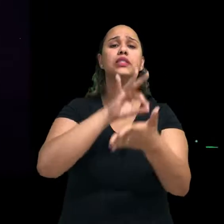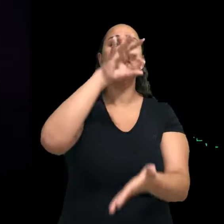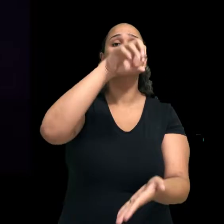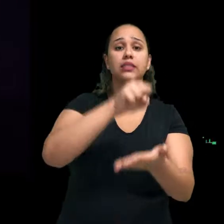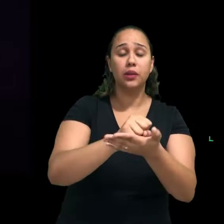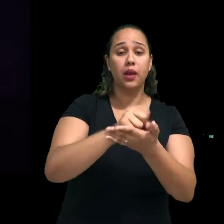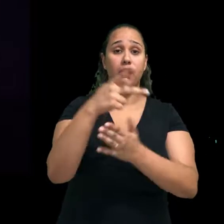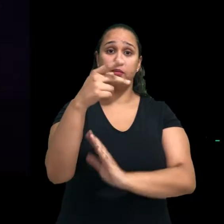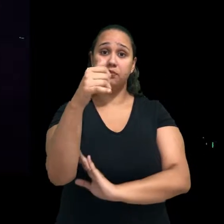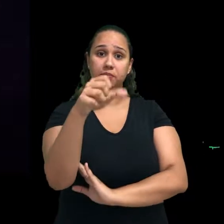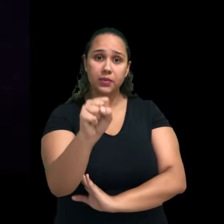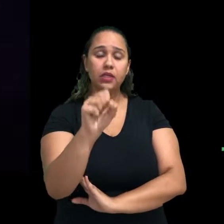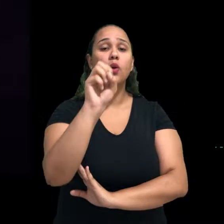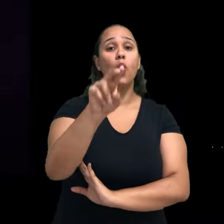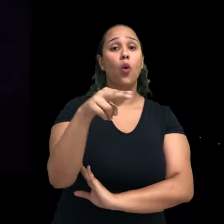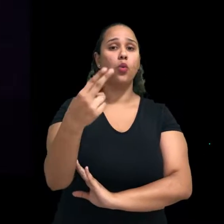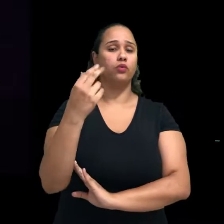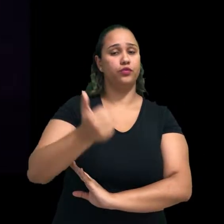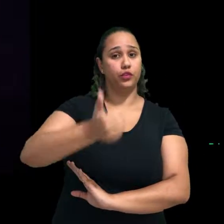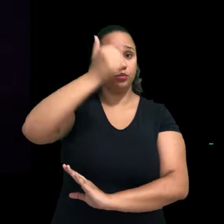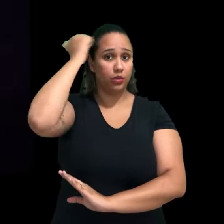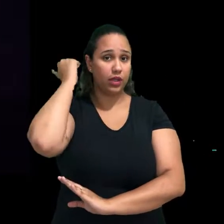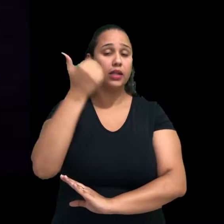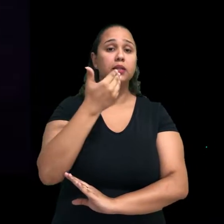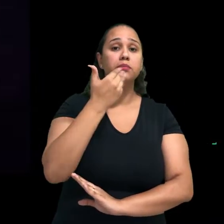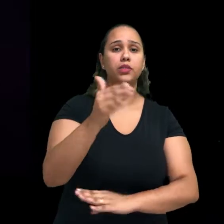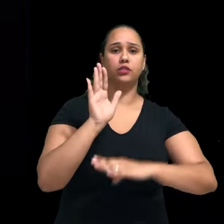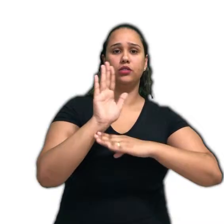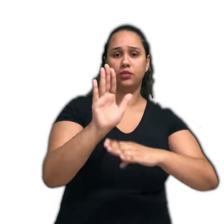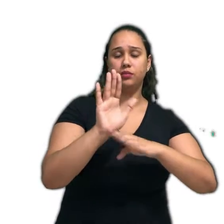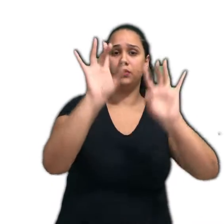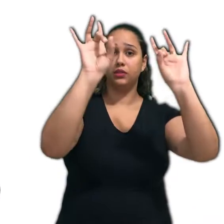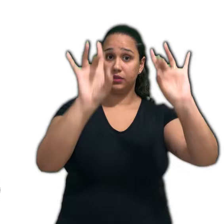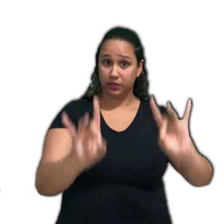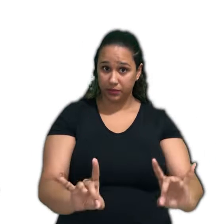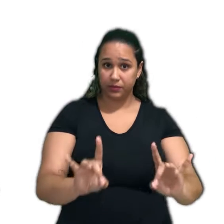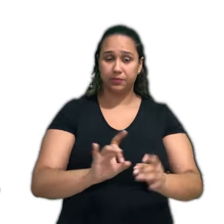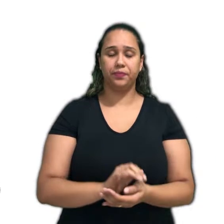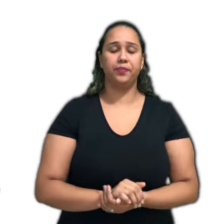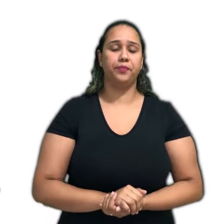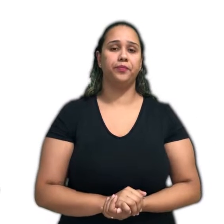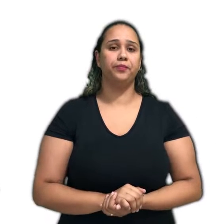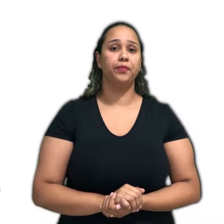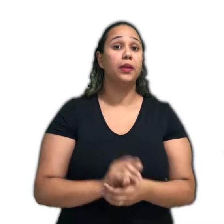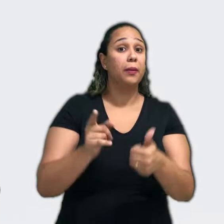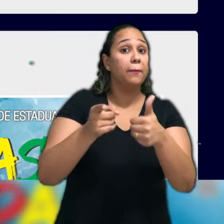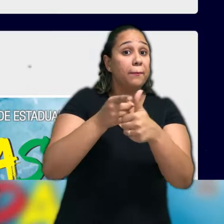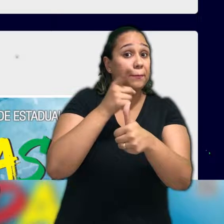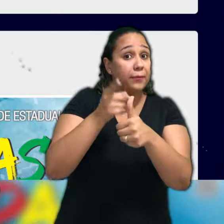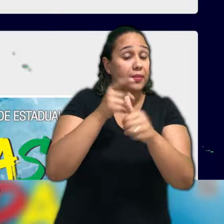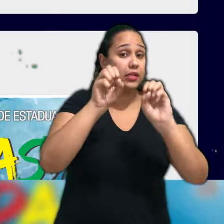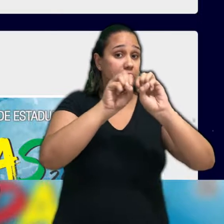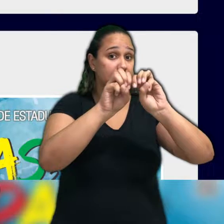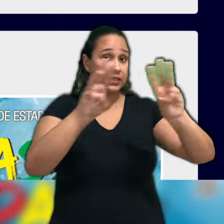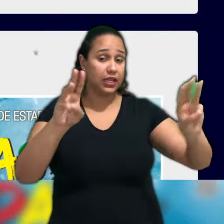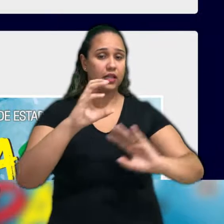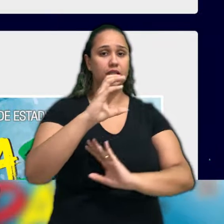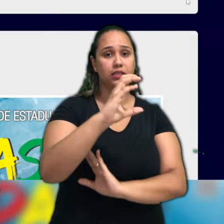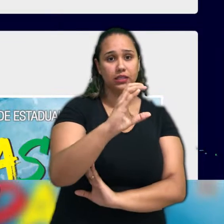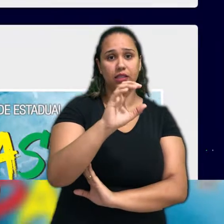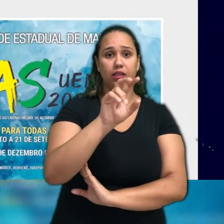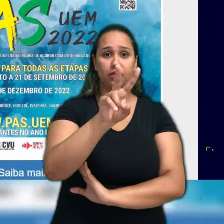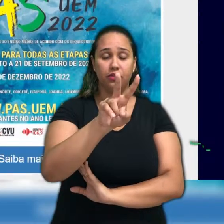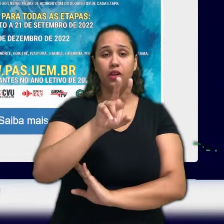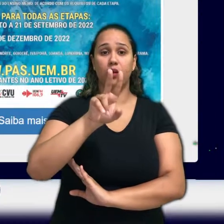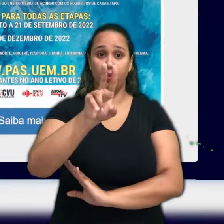vestibular e solicitar o atendimento específico. Primeiro, você vai entrar no site da CVU e optar pela inscrição do